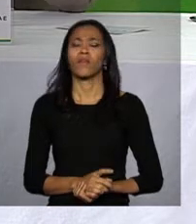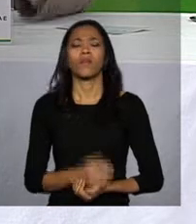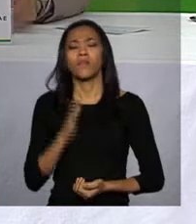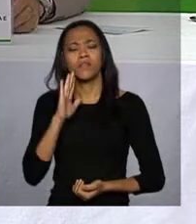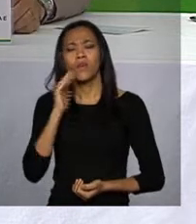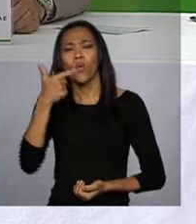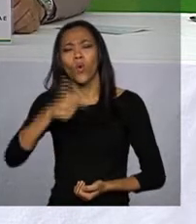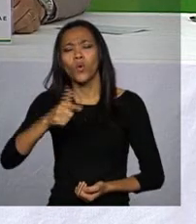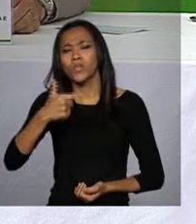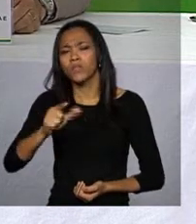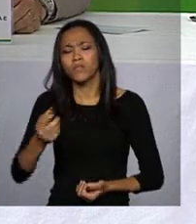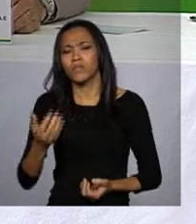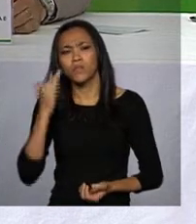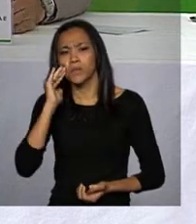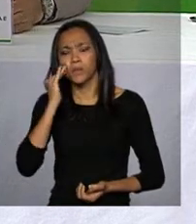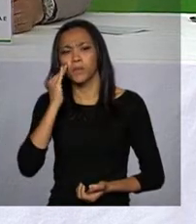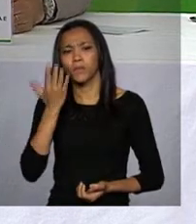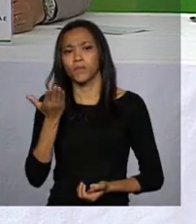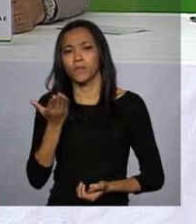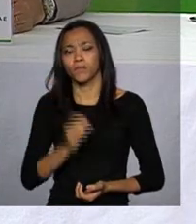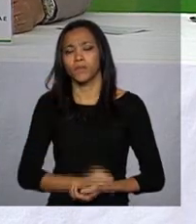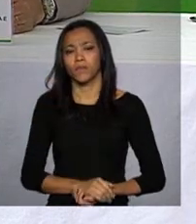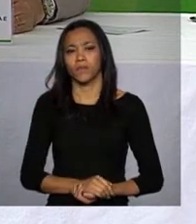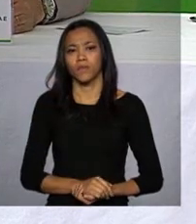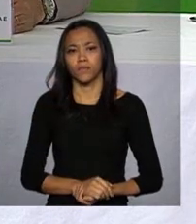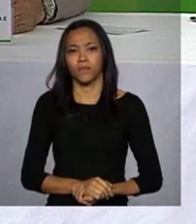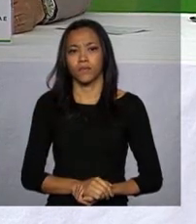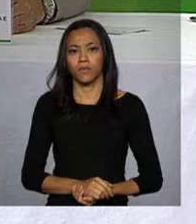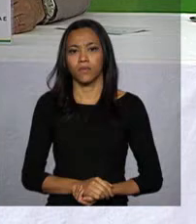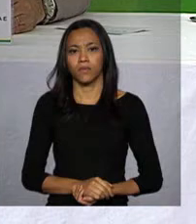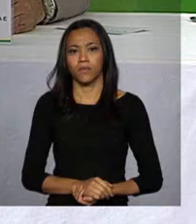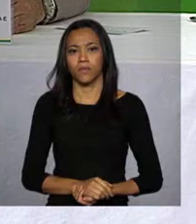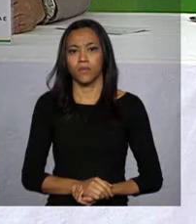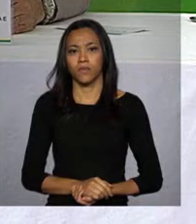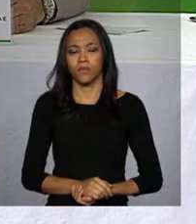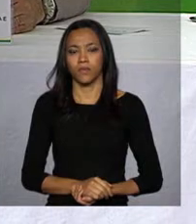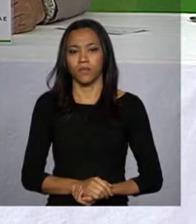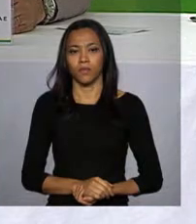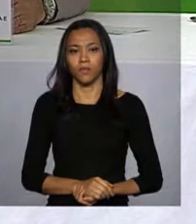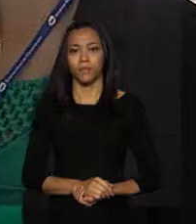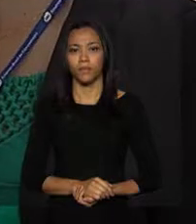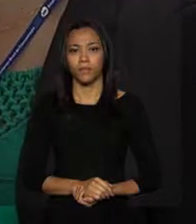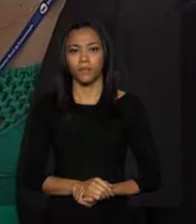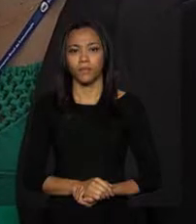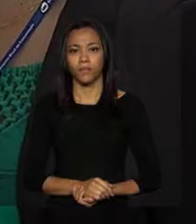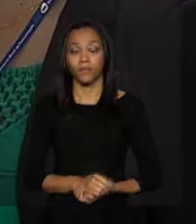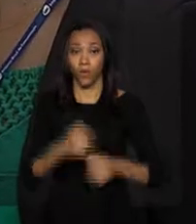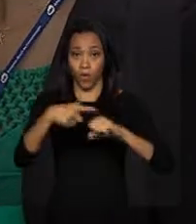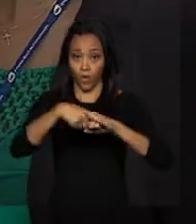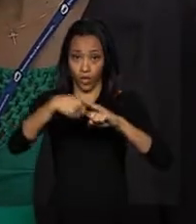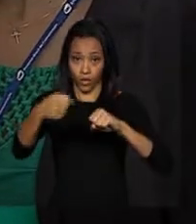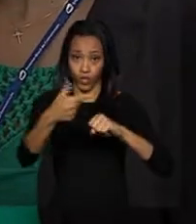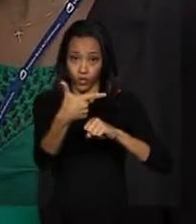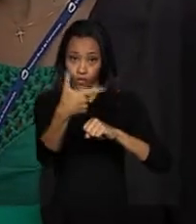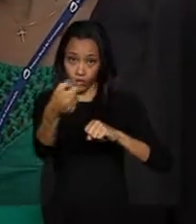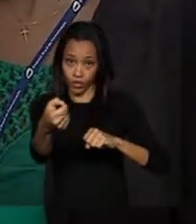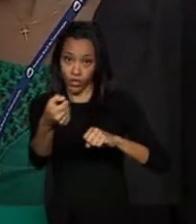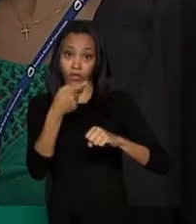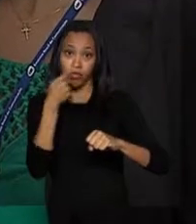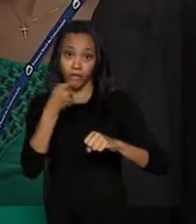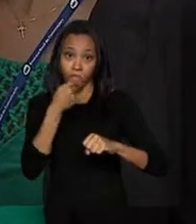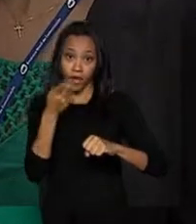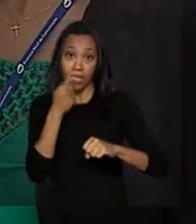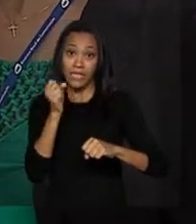O artigo 20 diz que, quando a modalidade